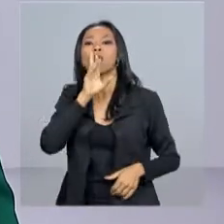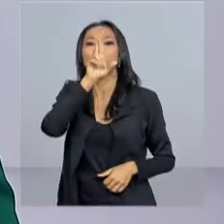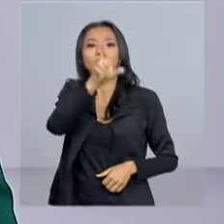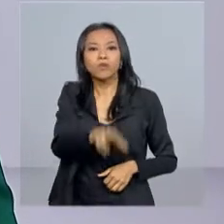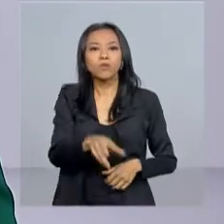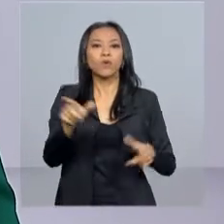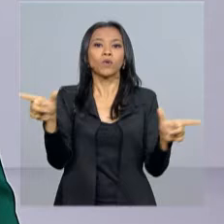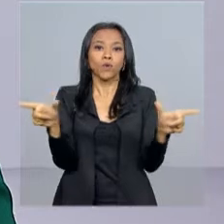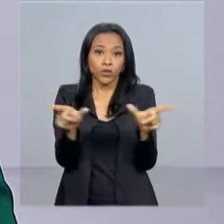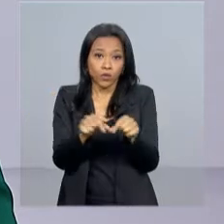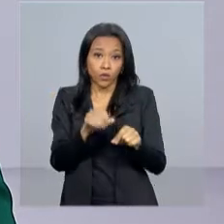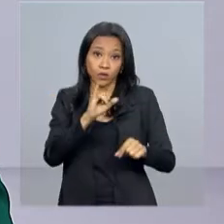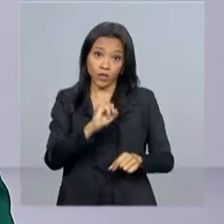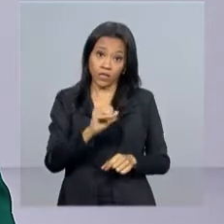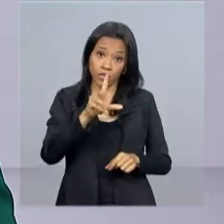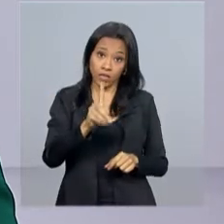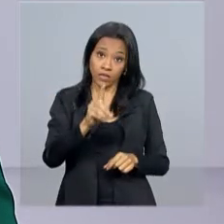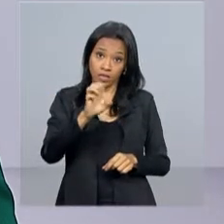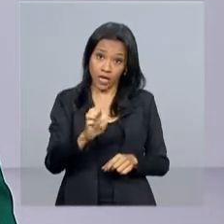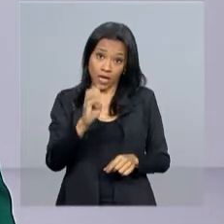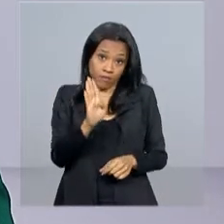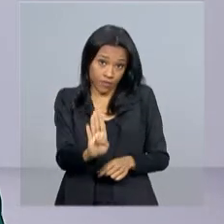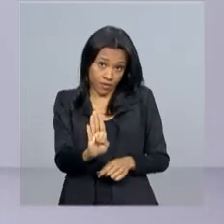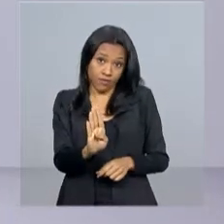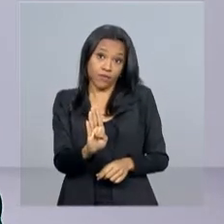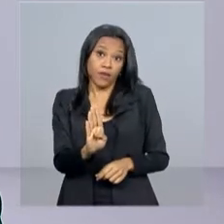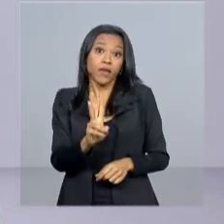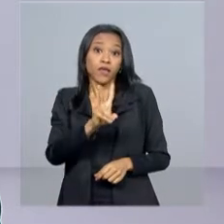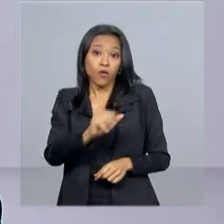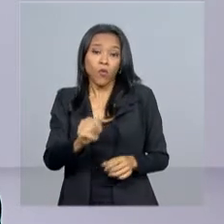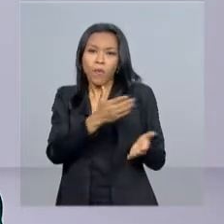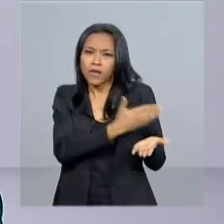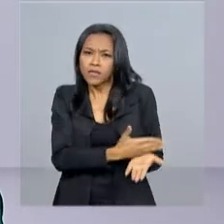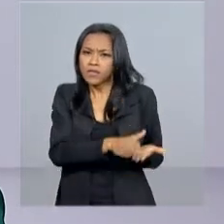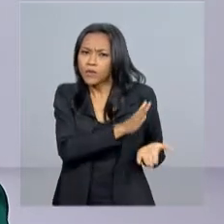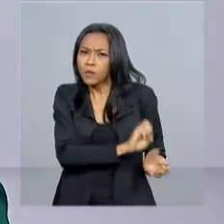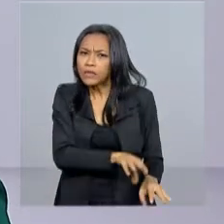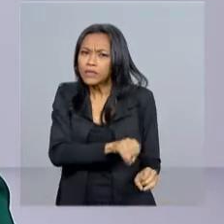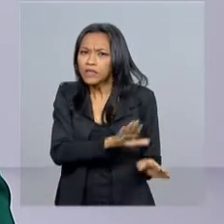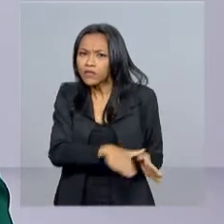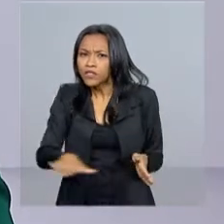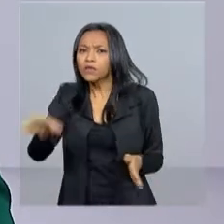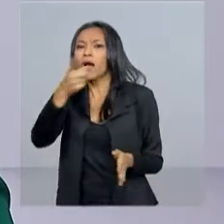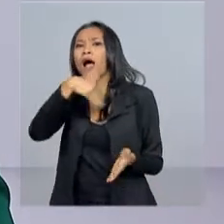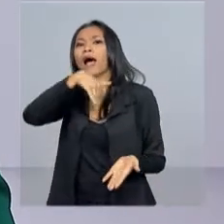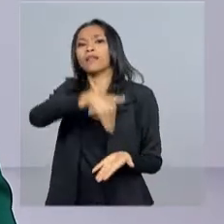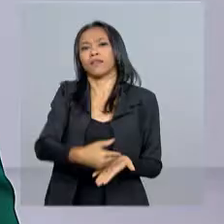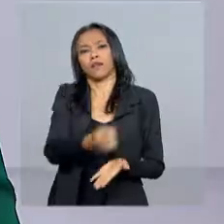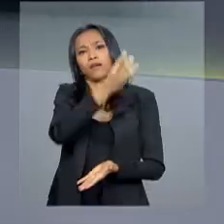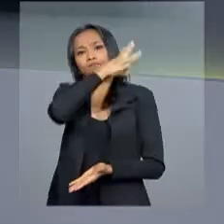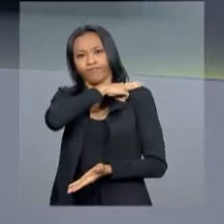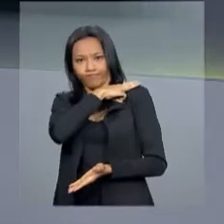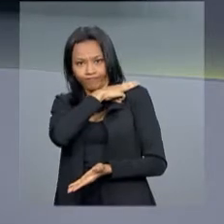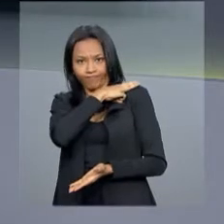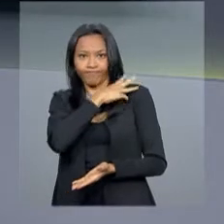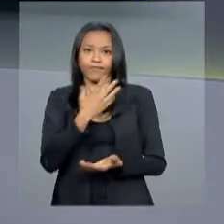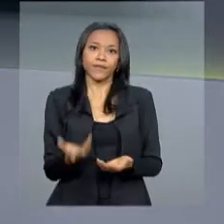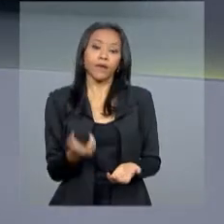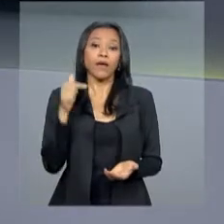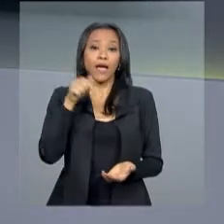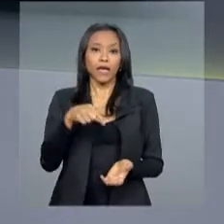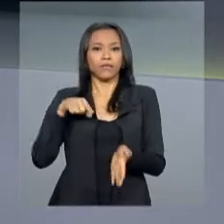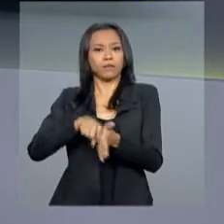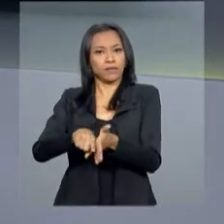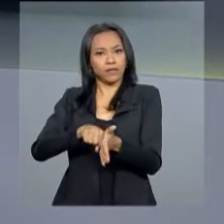Índice de Desenvolvimento da Educação Básica, IDEB, que vai da educação infantil ao ensino fundamental e médio. O índice é